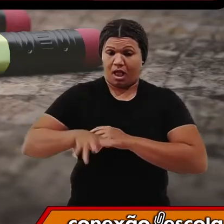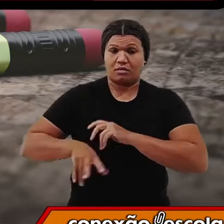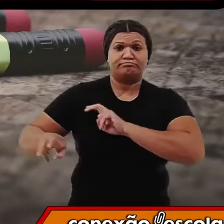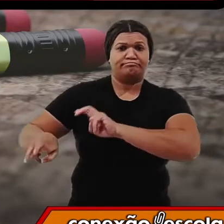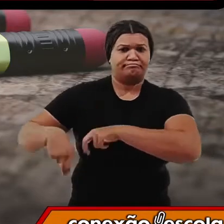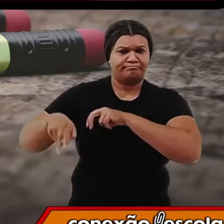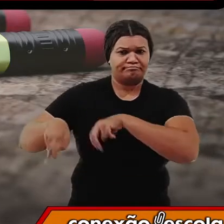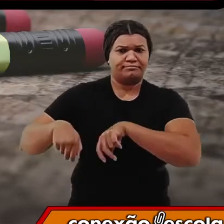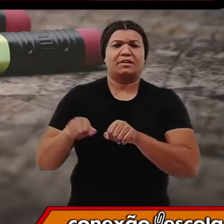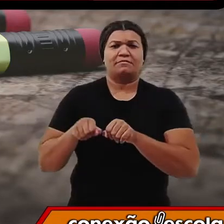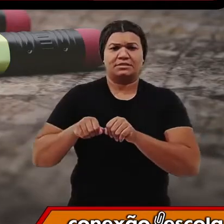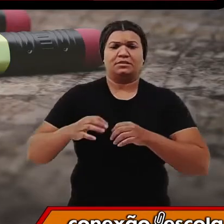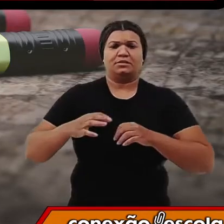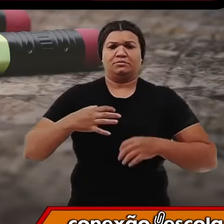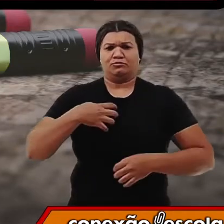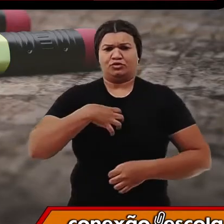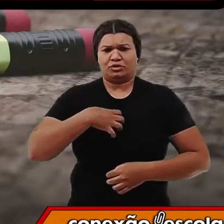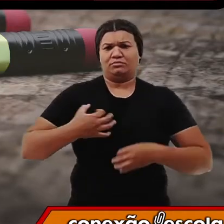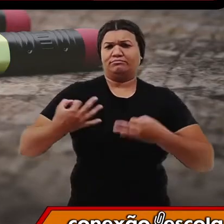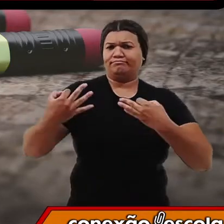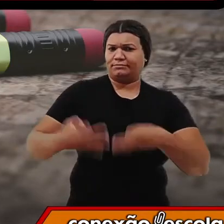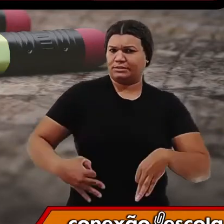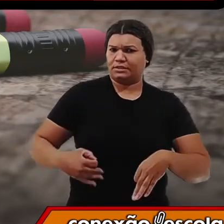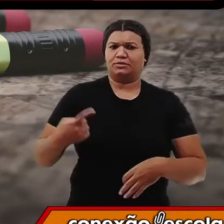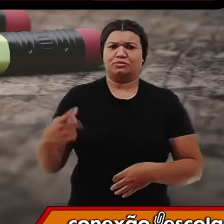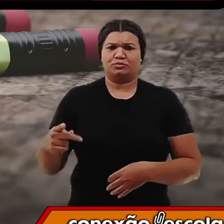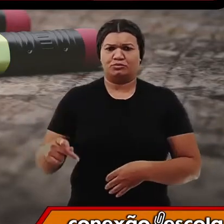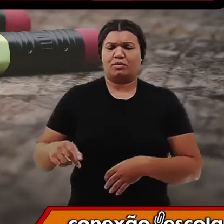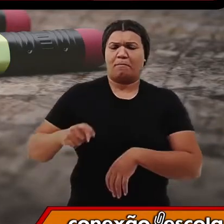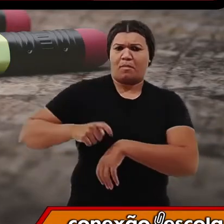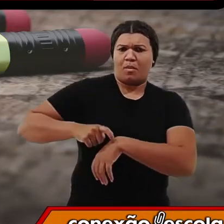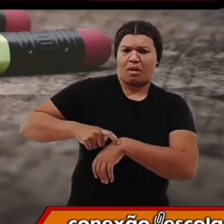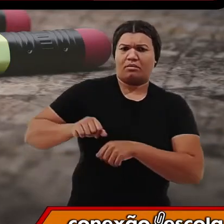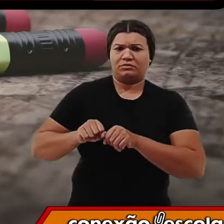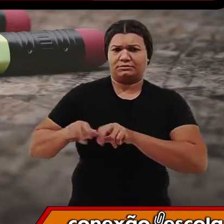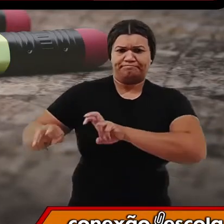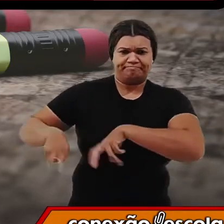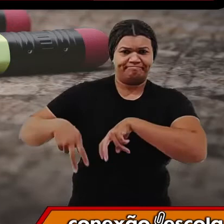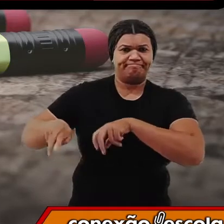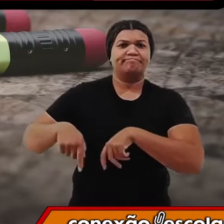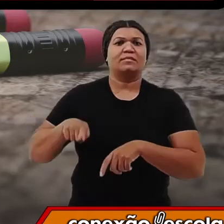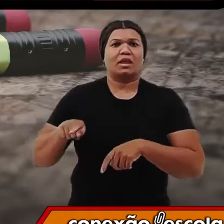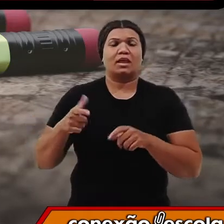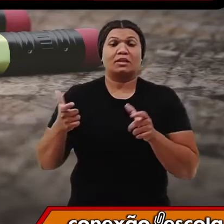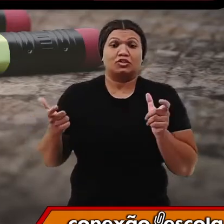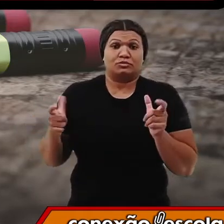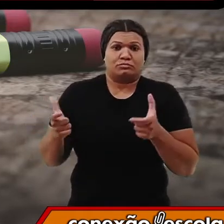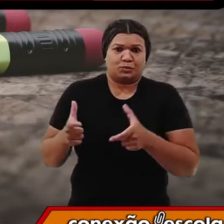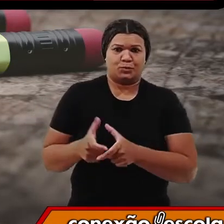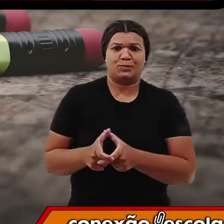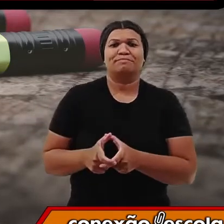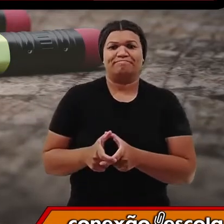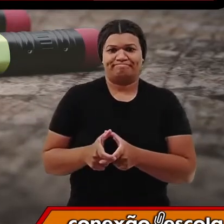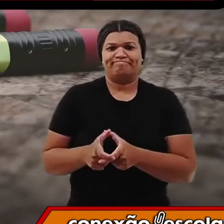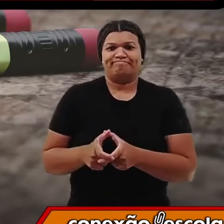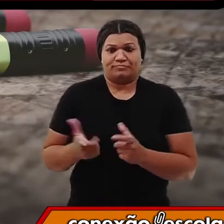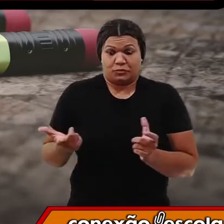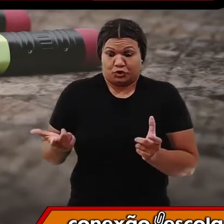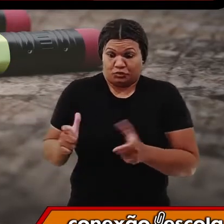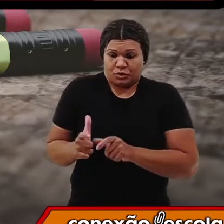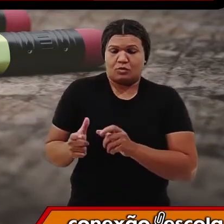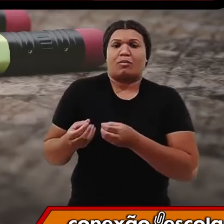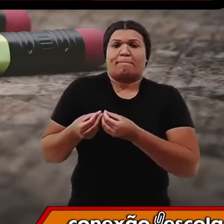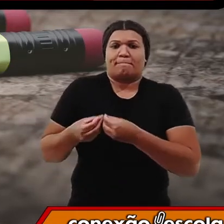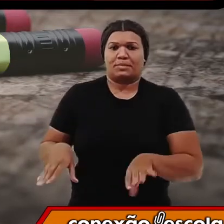e de acordo com a sua produção, com a sua atividade agrícola, elas minimizam, reduzem os